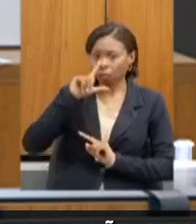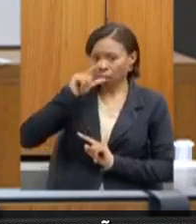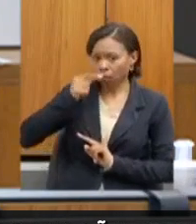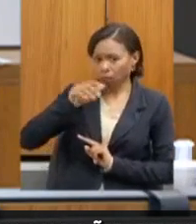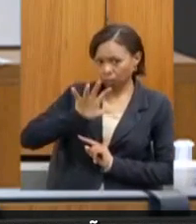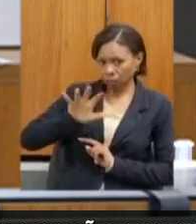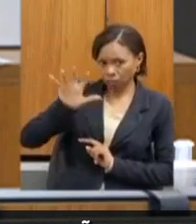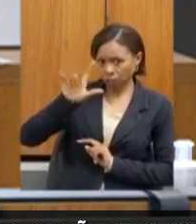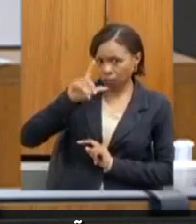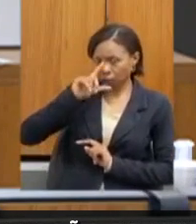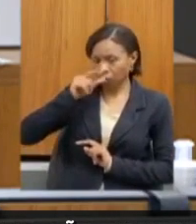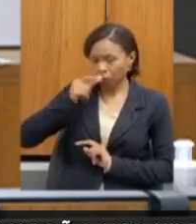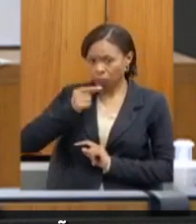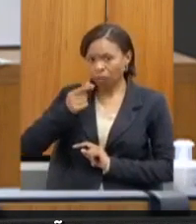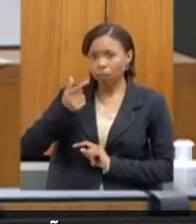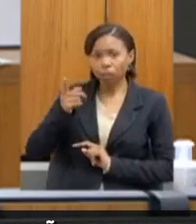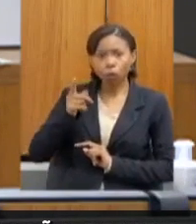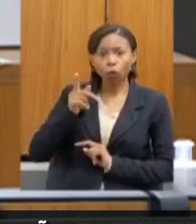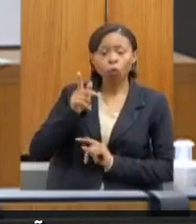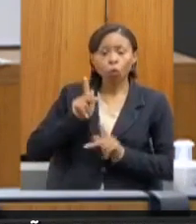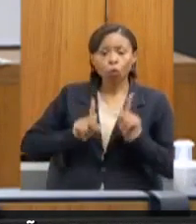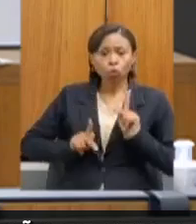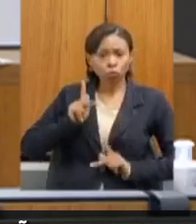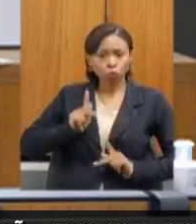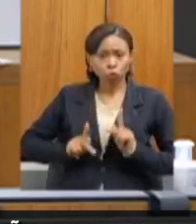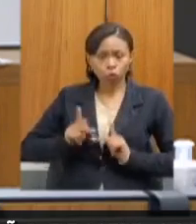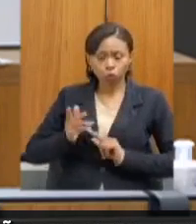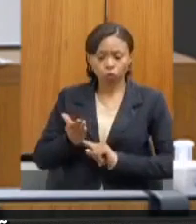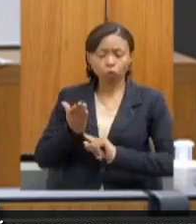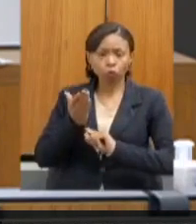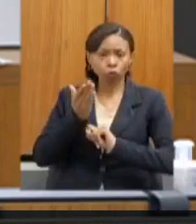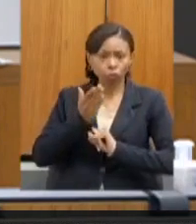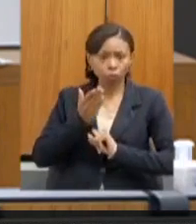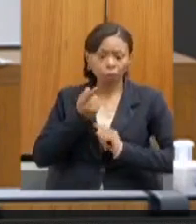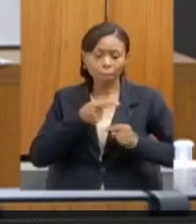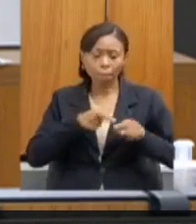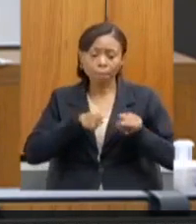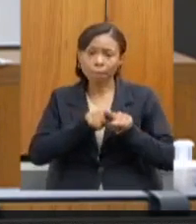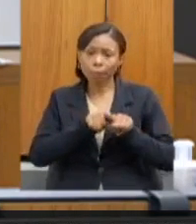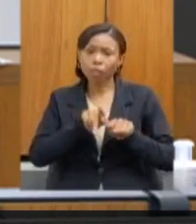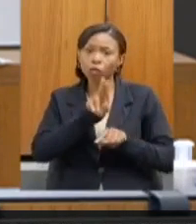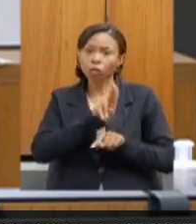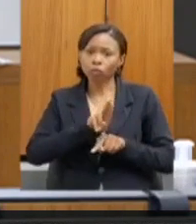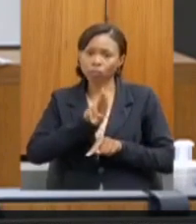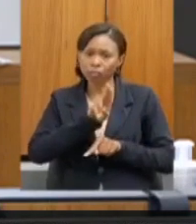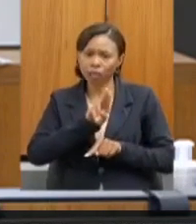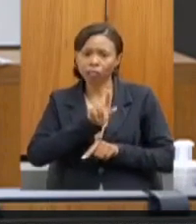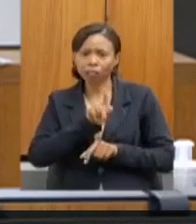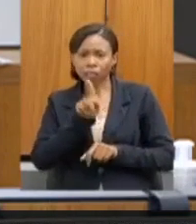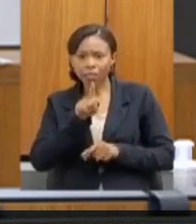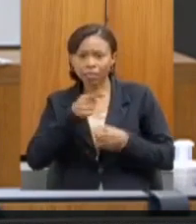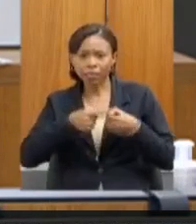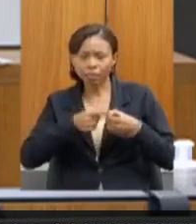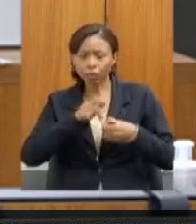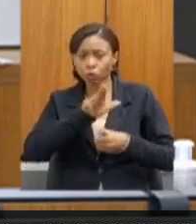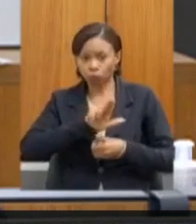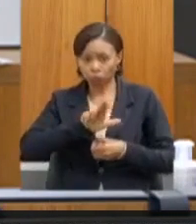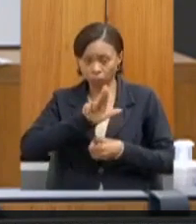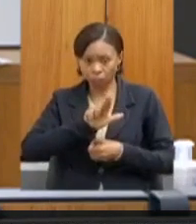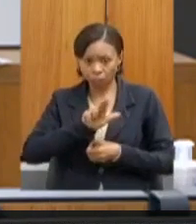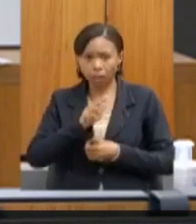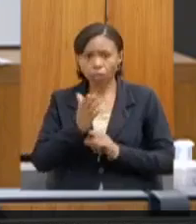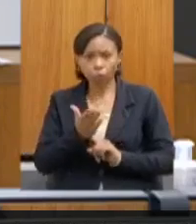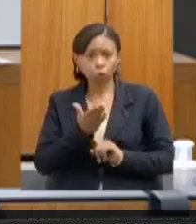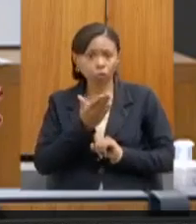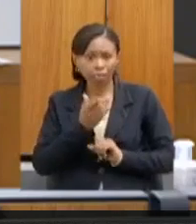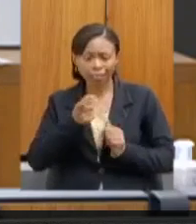nos propiciou uma parceria com a Universidade Federal de Uberlândia para ajudar a reduzir o passivo. Recentemente, fizemos